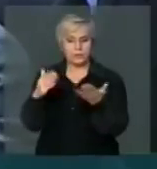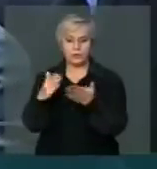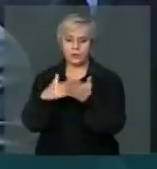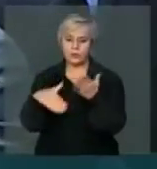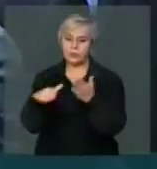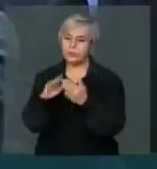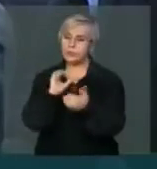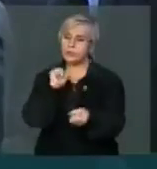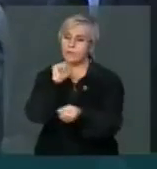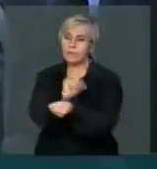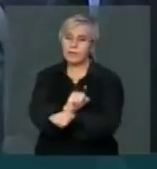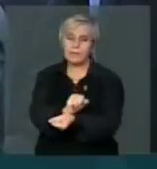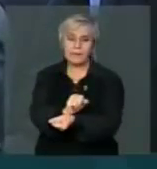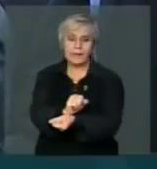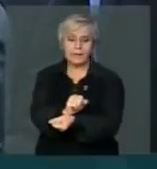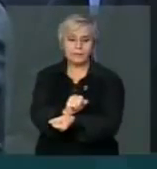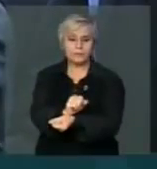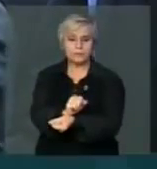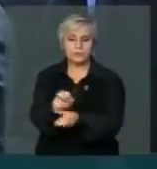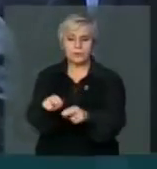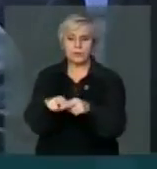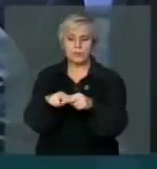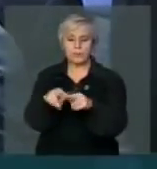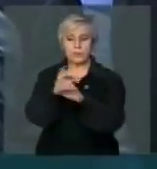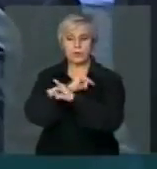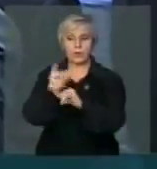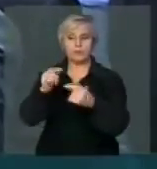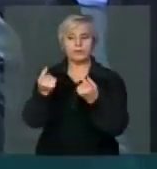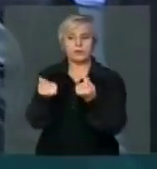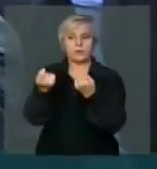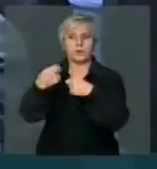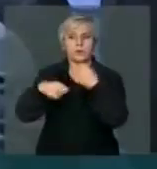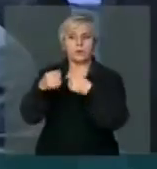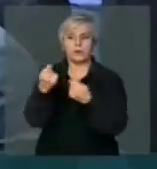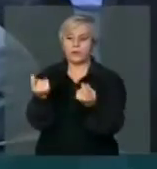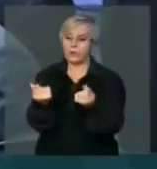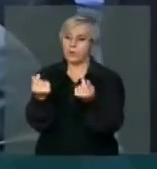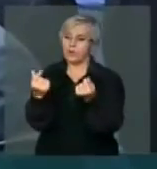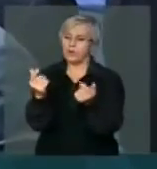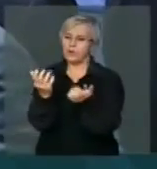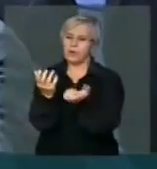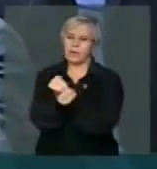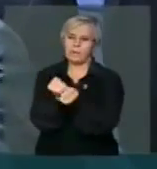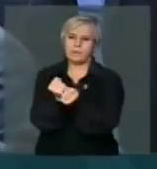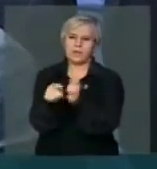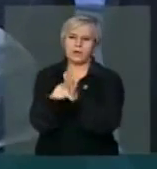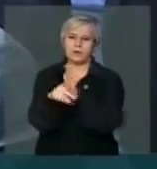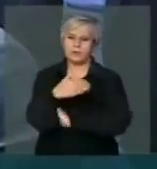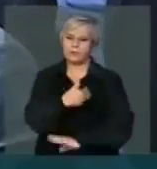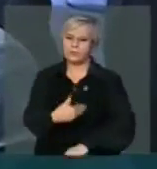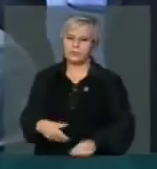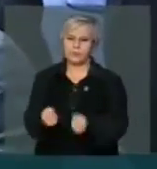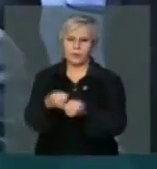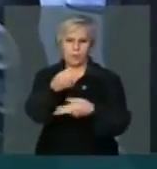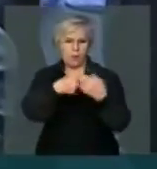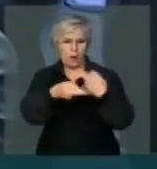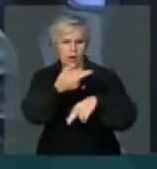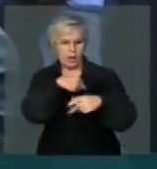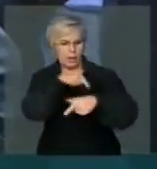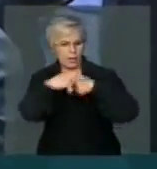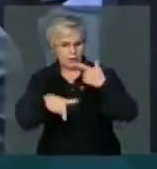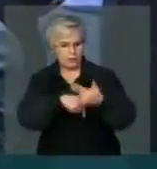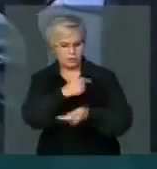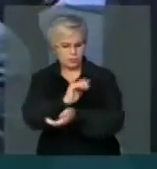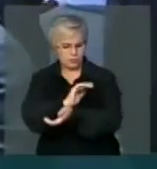engessado por um indicador econômico e, claro, o capital hegemonizando as relações de trabalho e